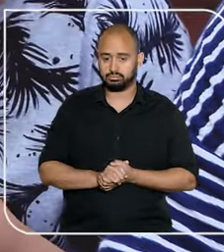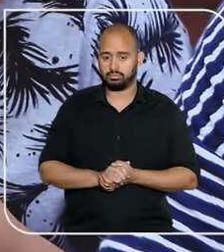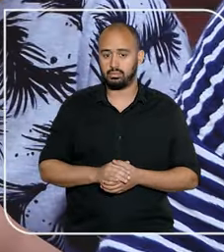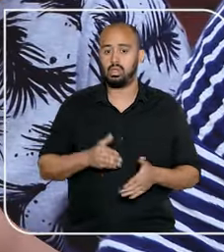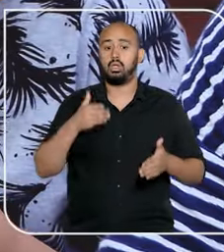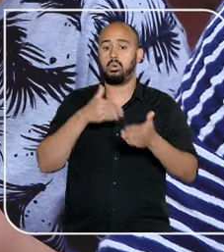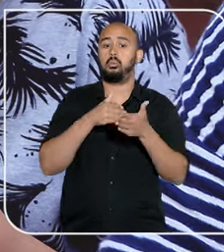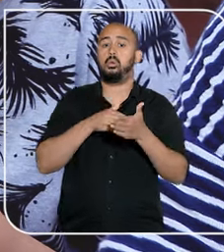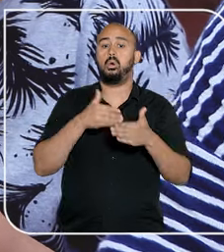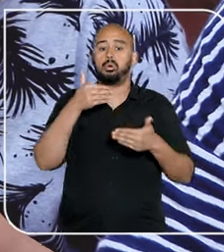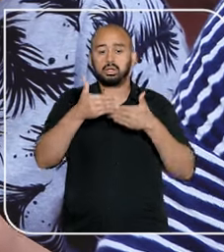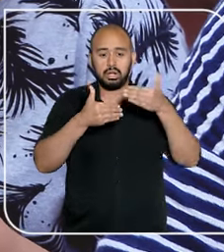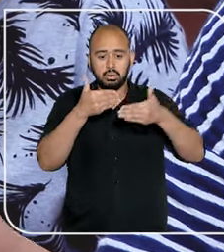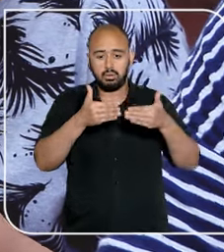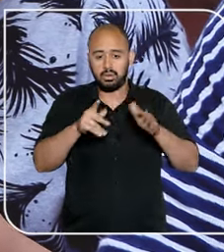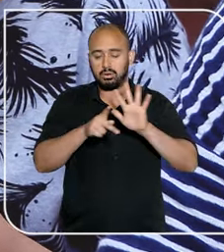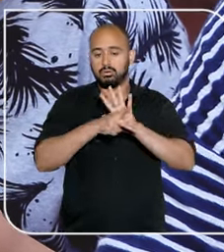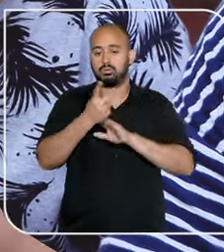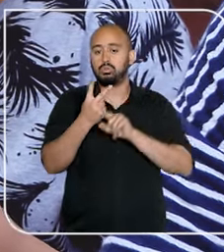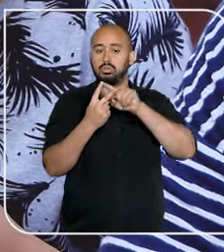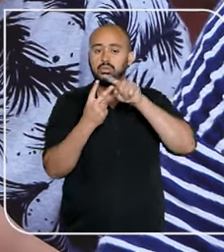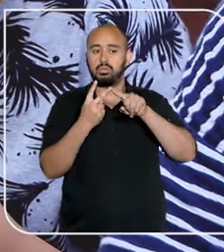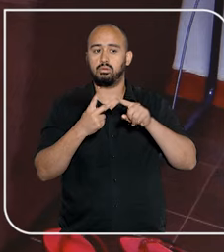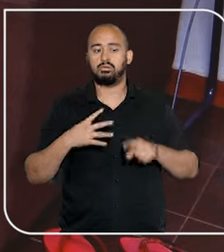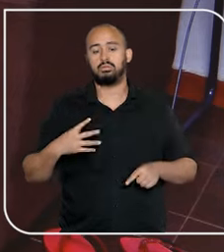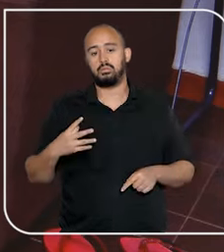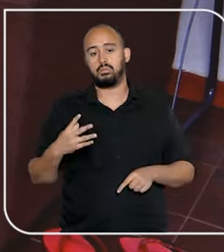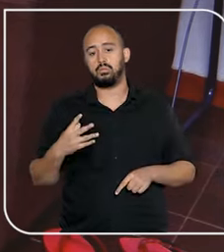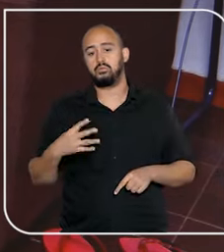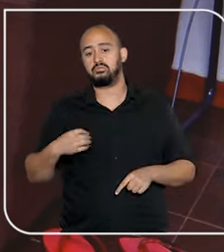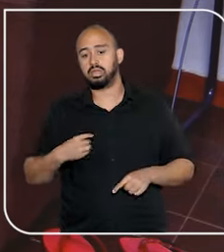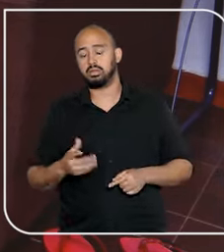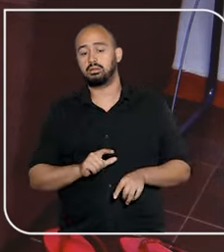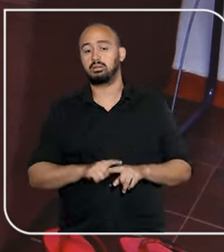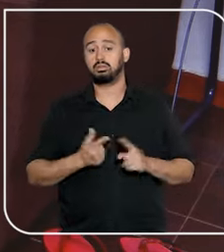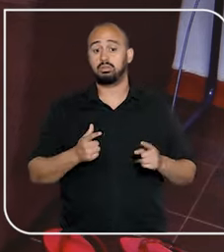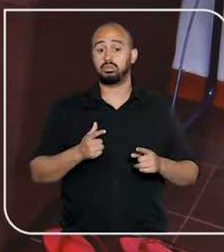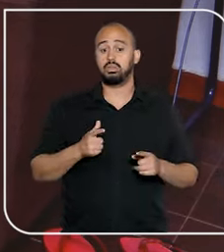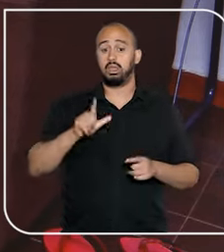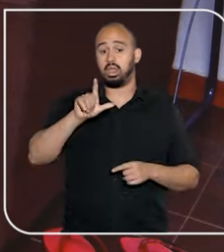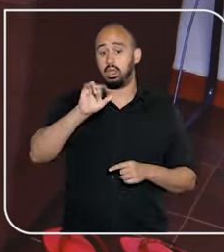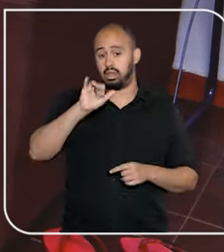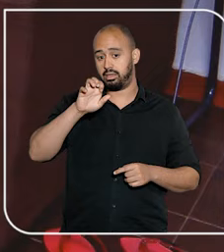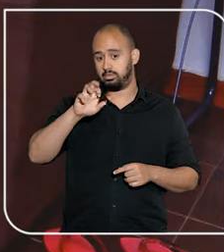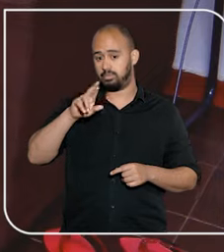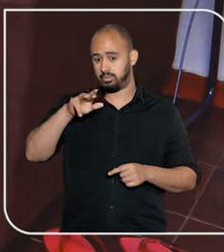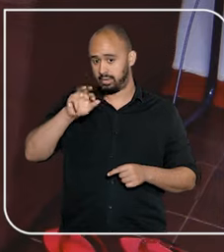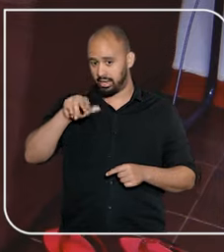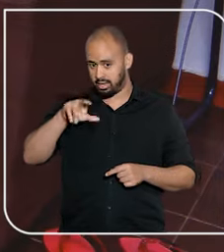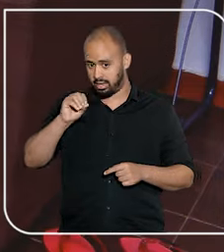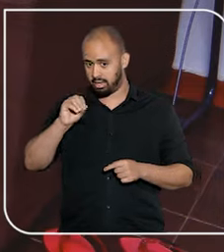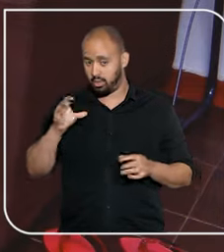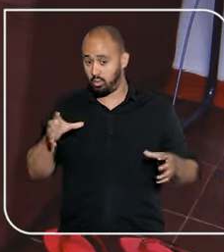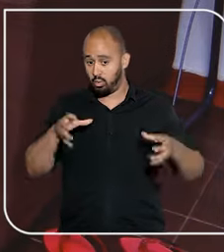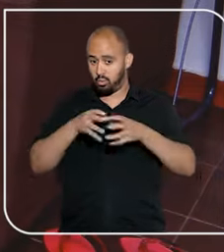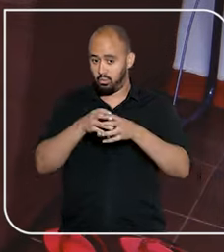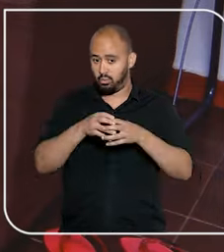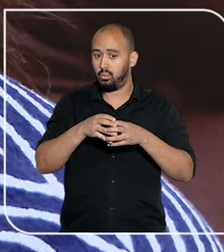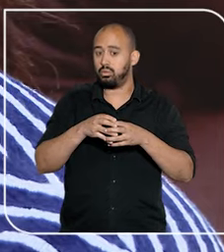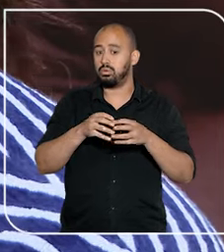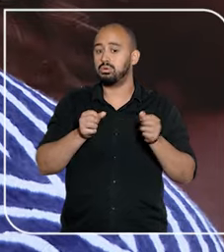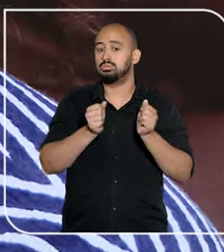interrompendo o tratamento dos dois meninos. Uma liminar coletiva reestabeleceu os serviços.